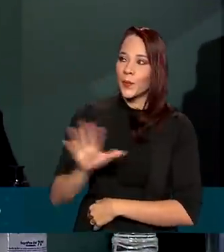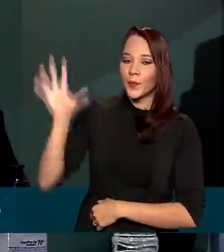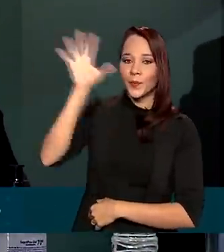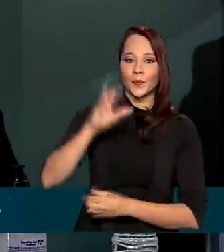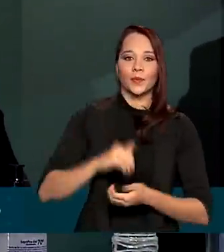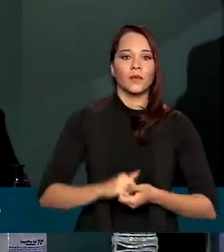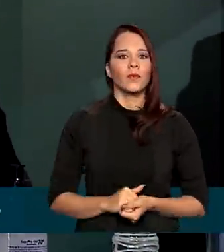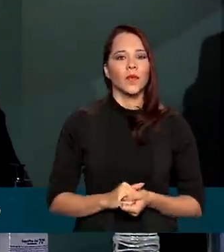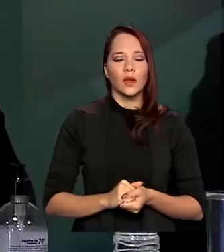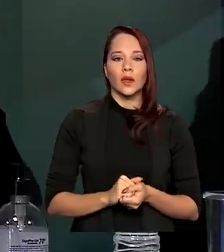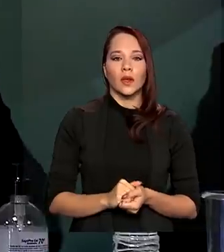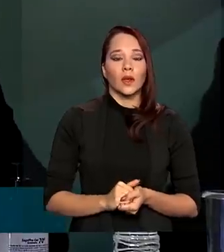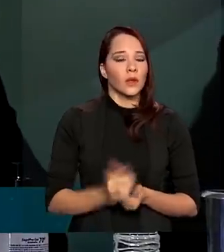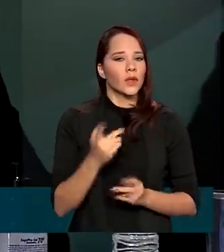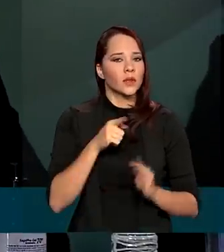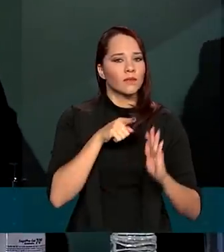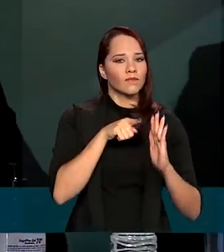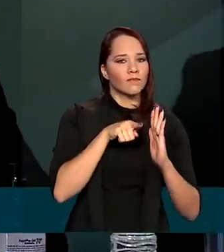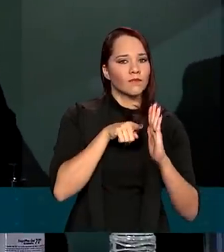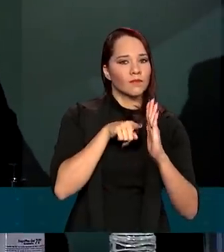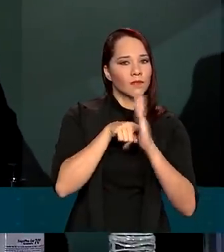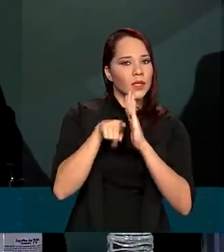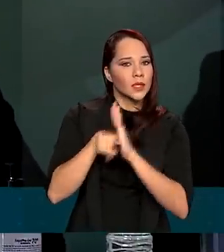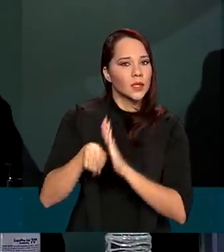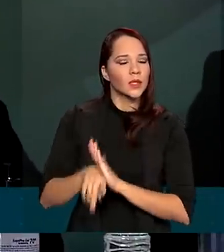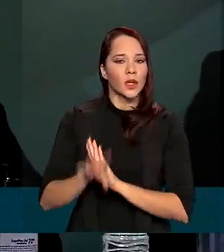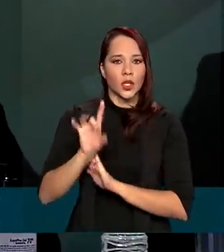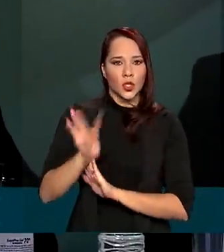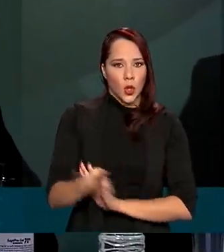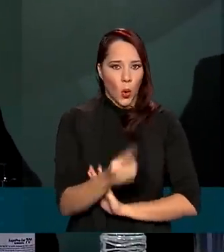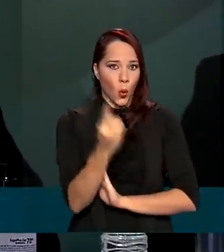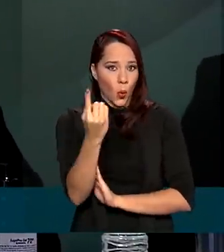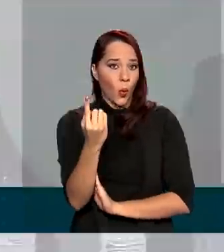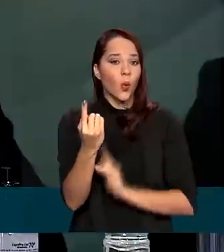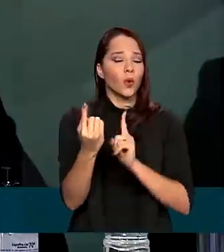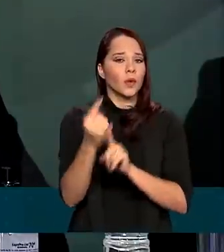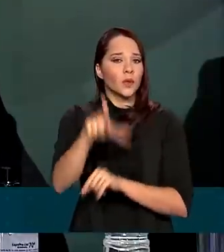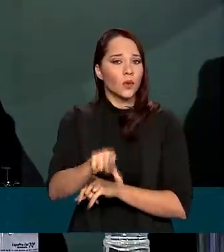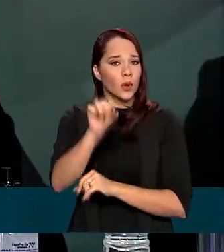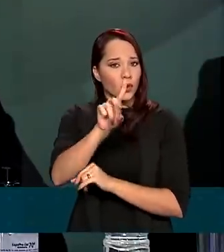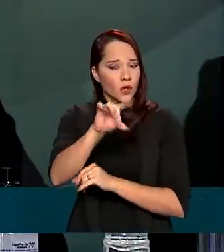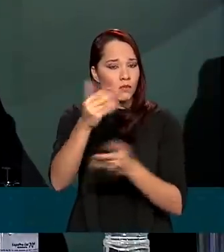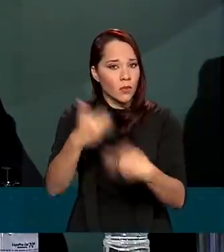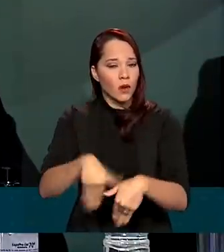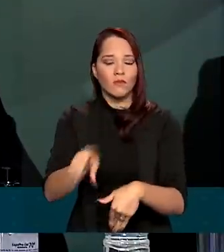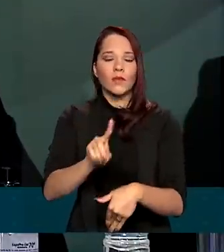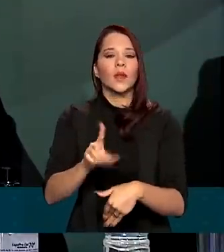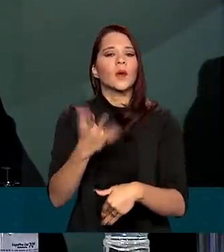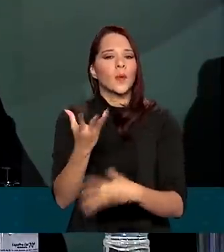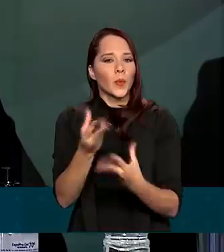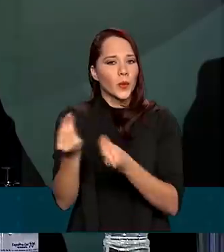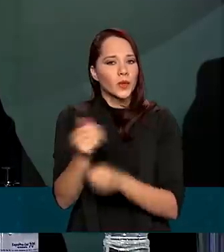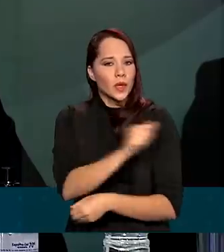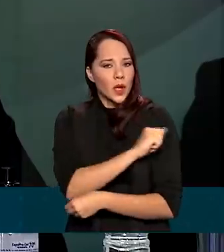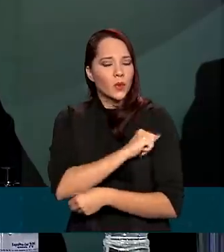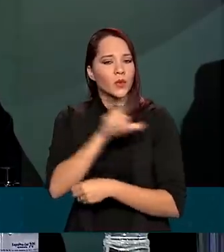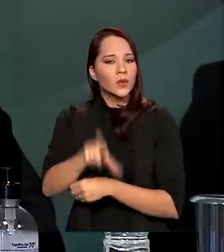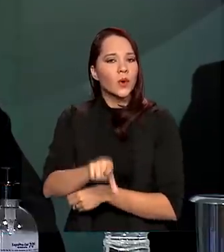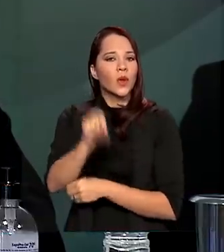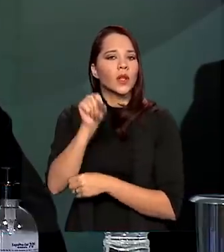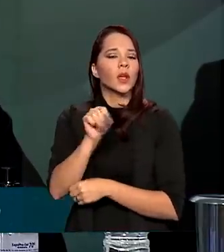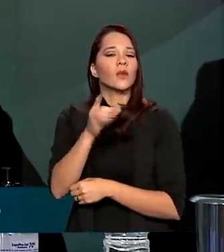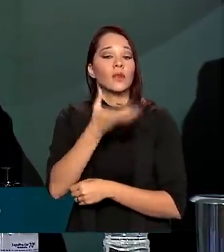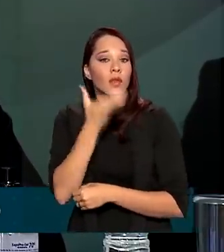A enquete não seria o único parâmetro para definição da data. Mais da metade dos alunos optaram por